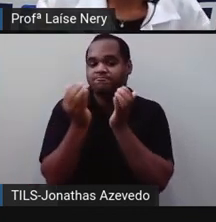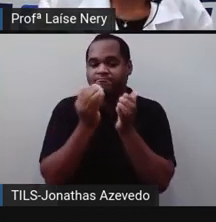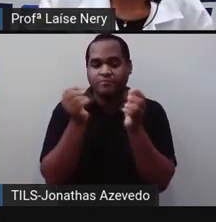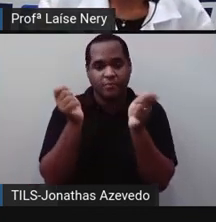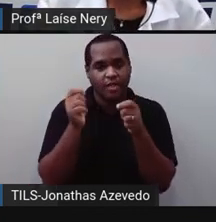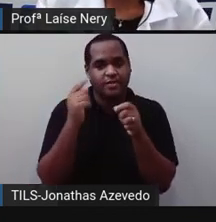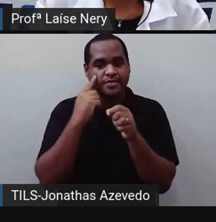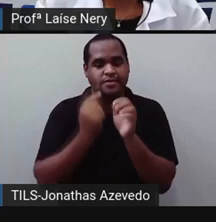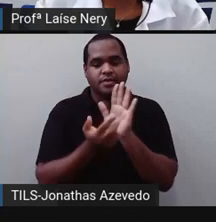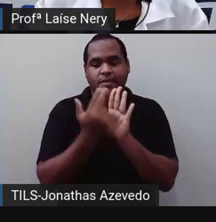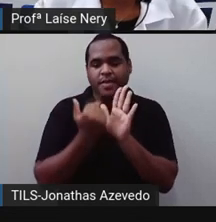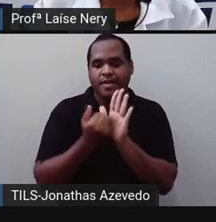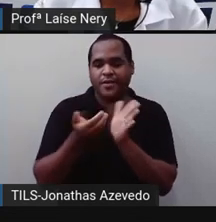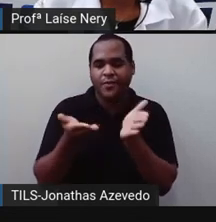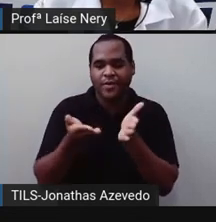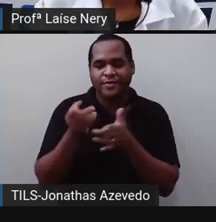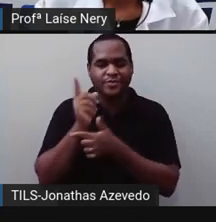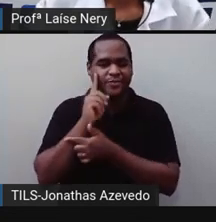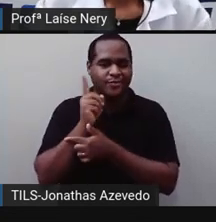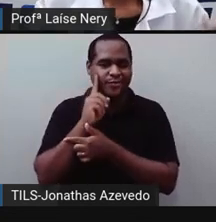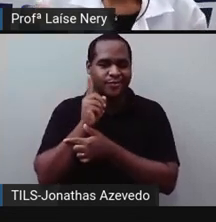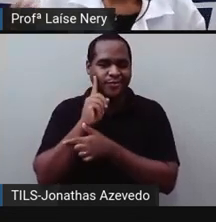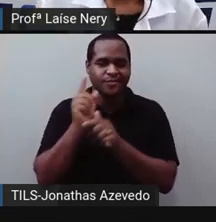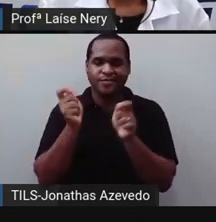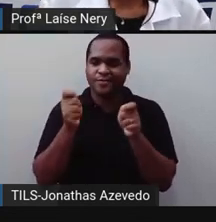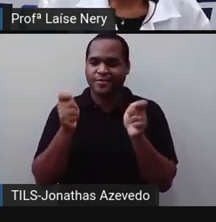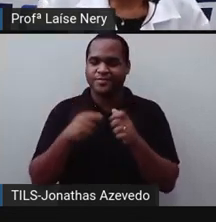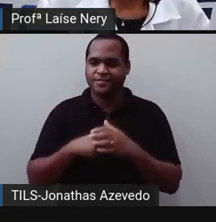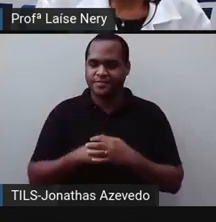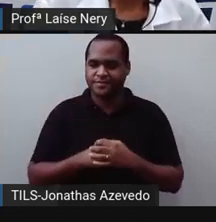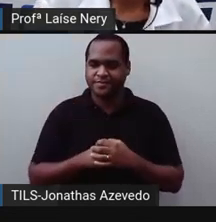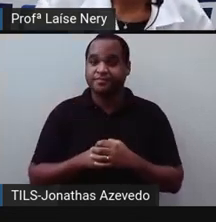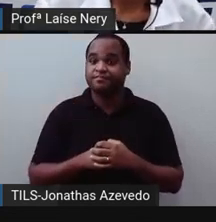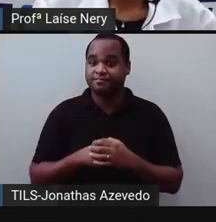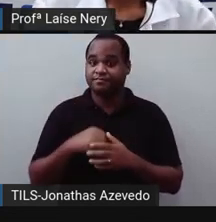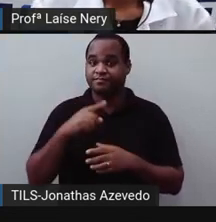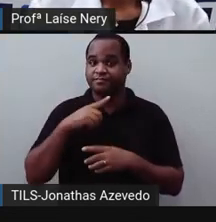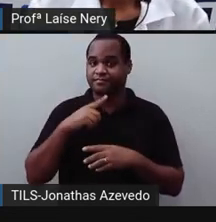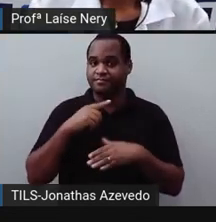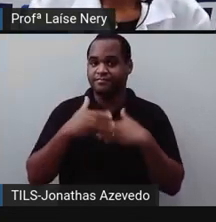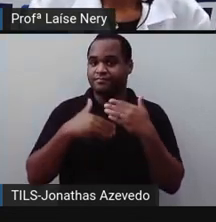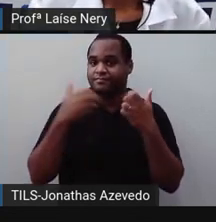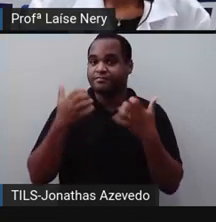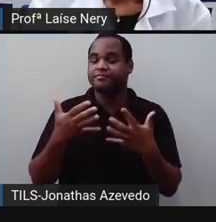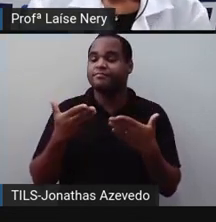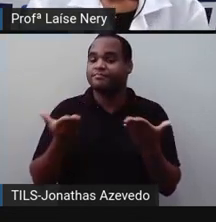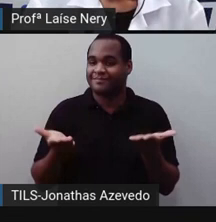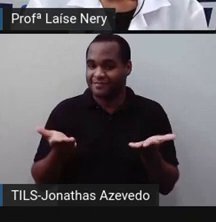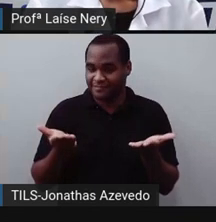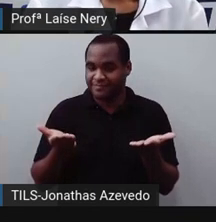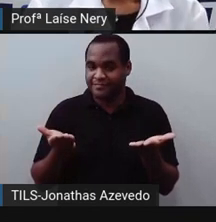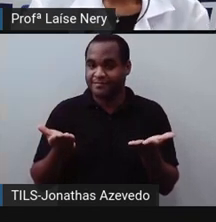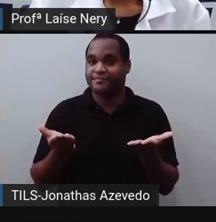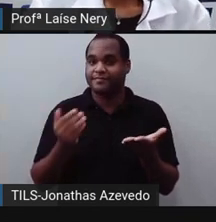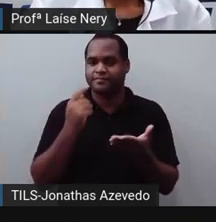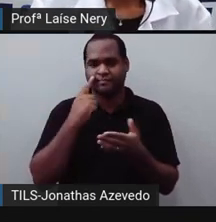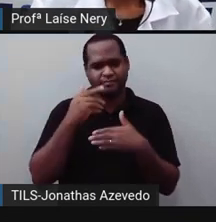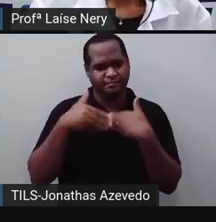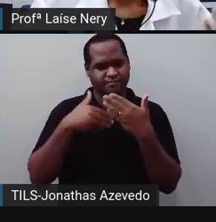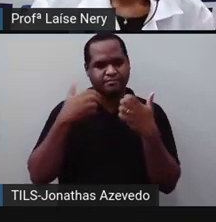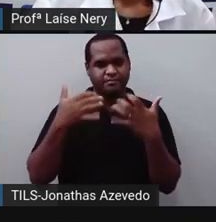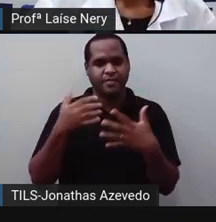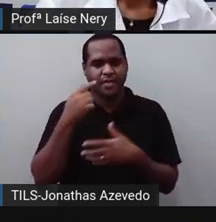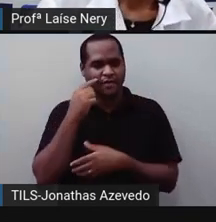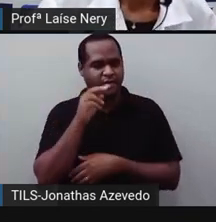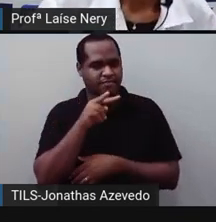objetos do nosso cotidiano. Ficou mais claro agora? Então, quando nós vemos